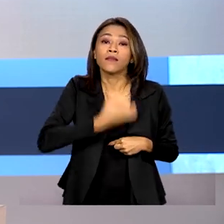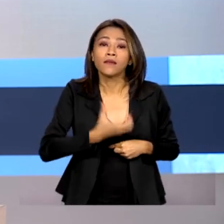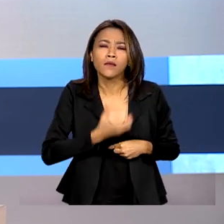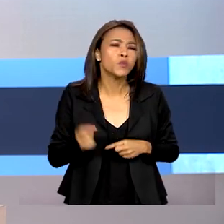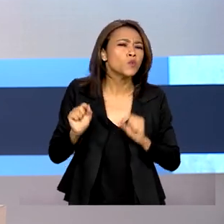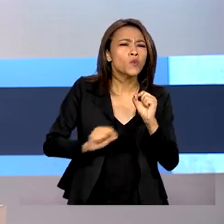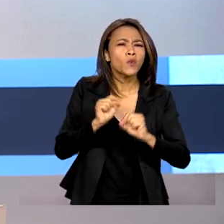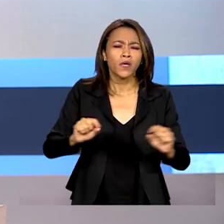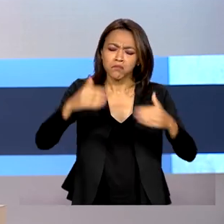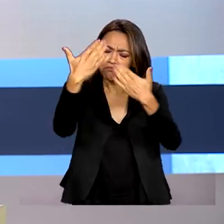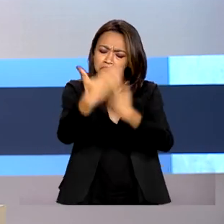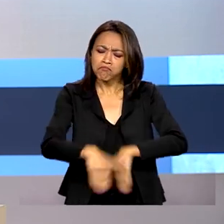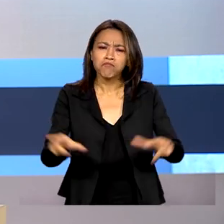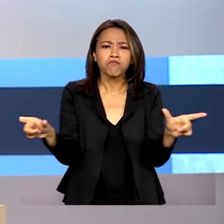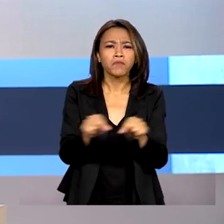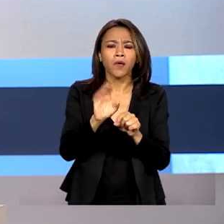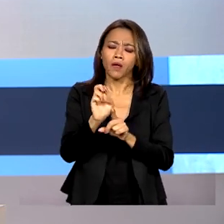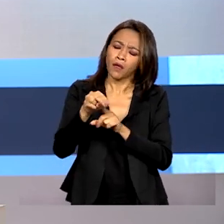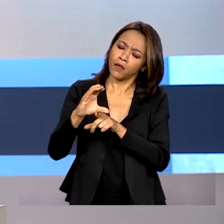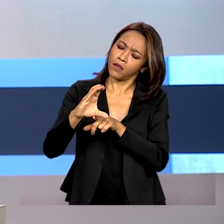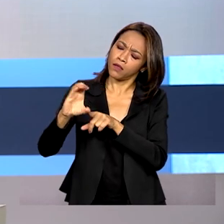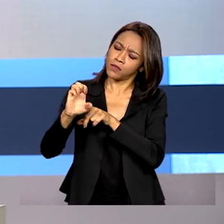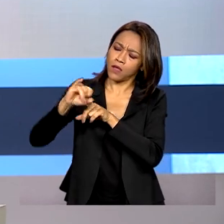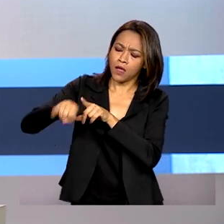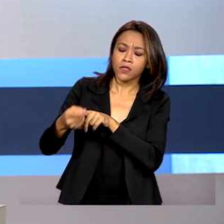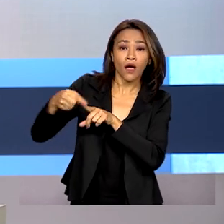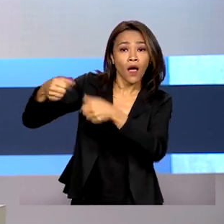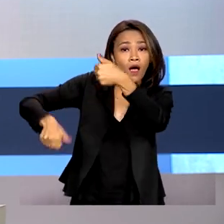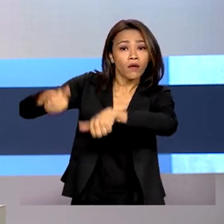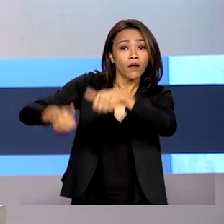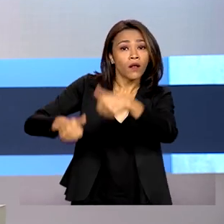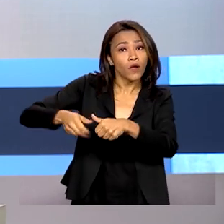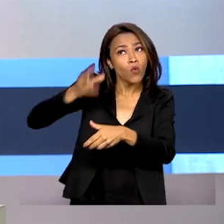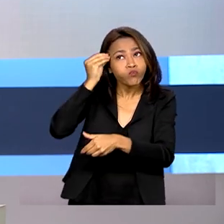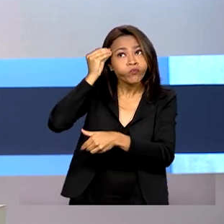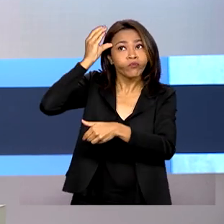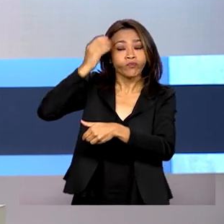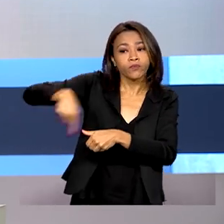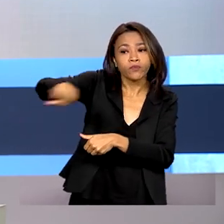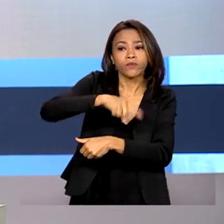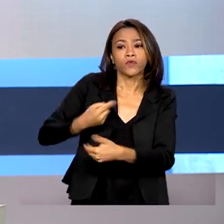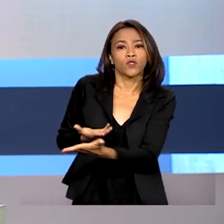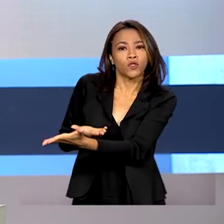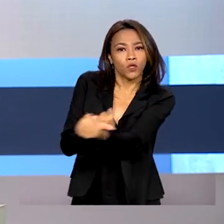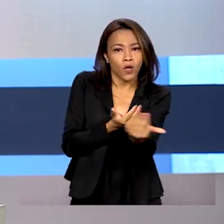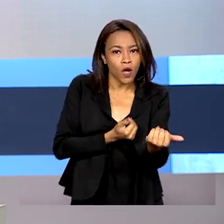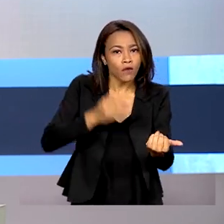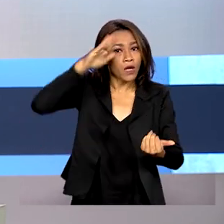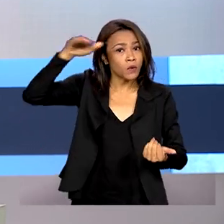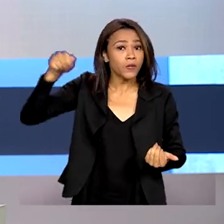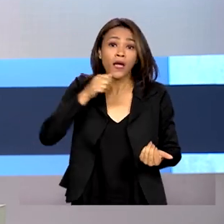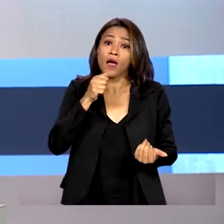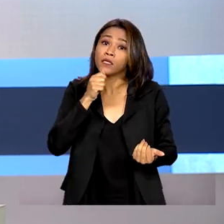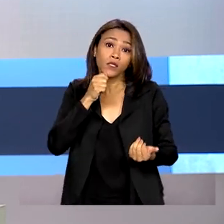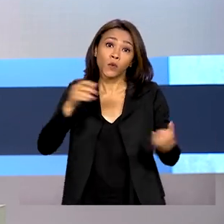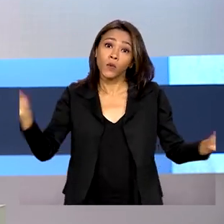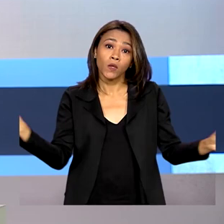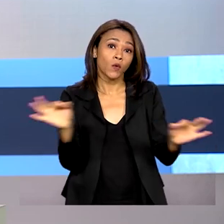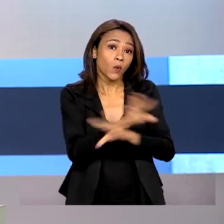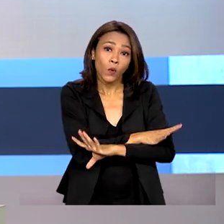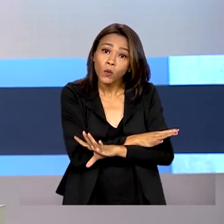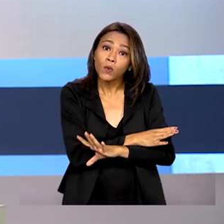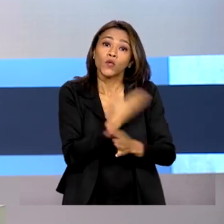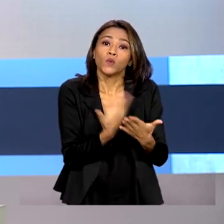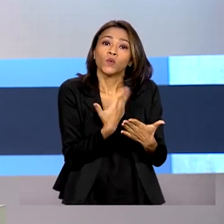uma prova do governo federal que avalia o conhecimento de jovens e adultos que não concluíram o ensino fundamental ou o ensino médio